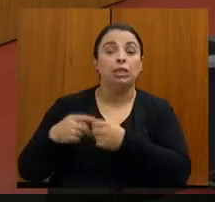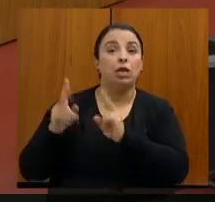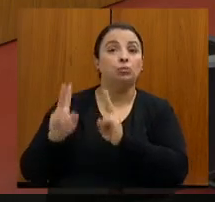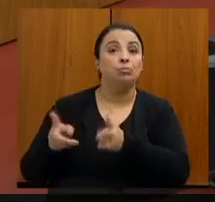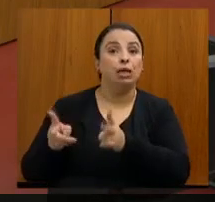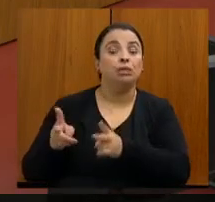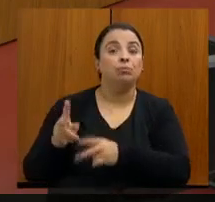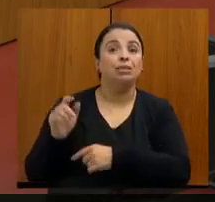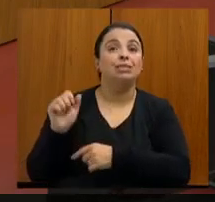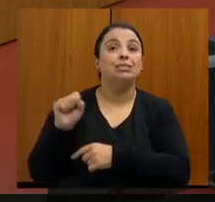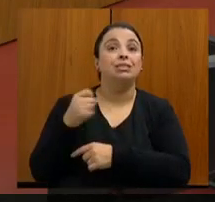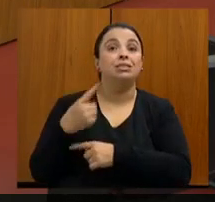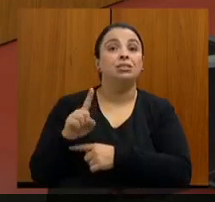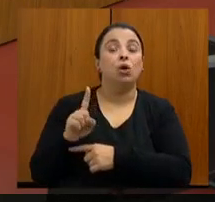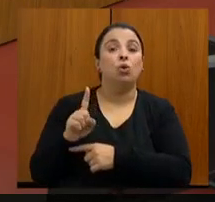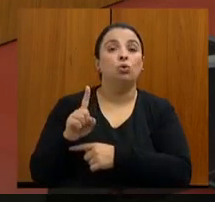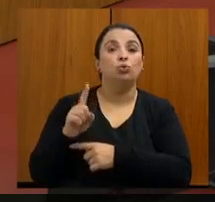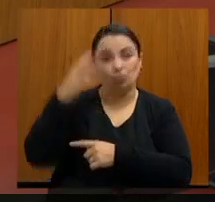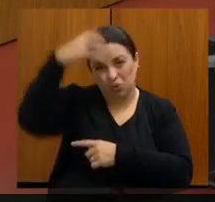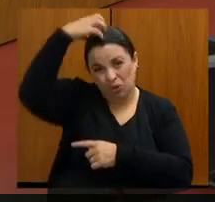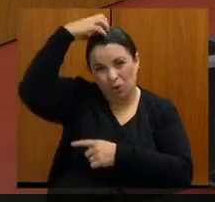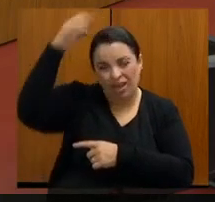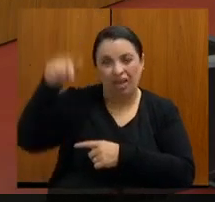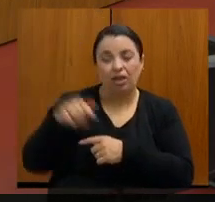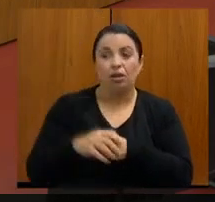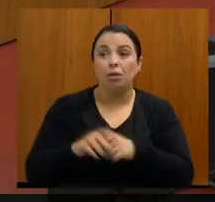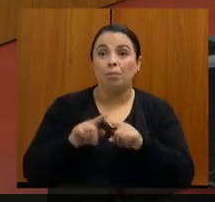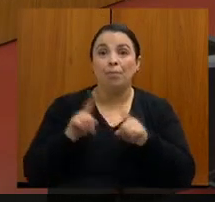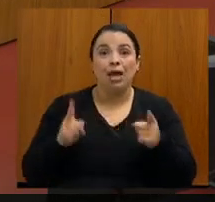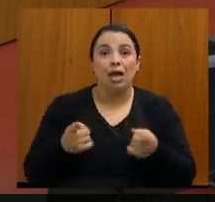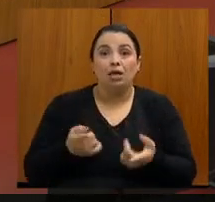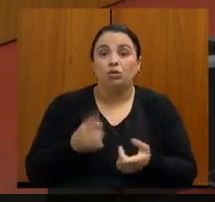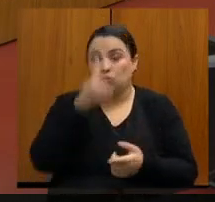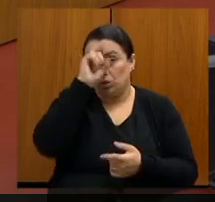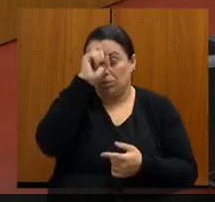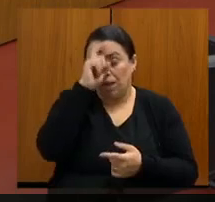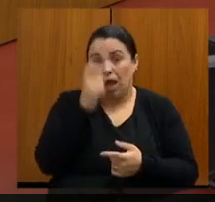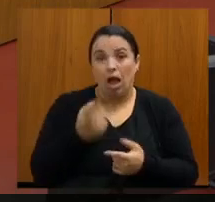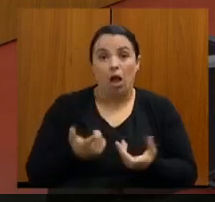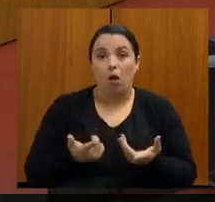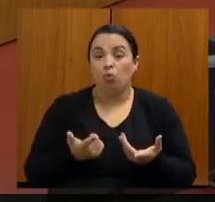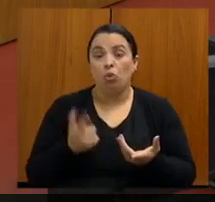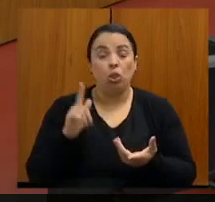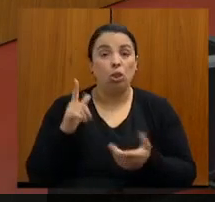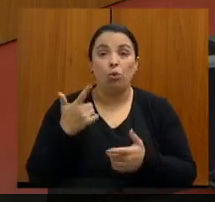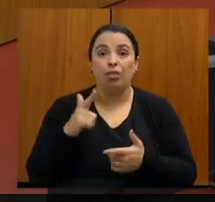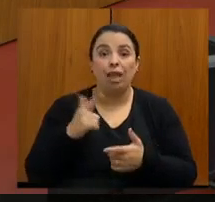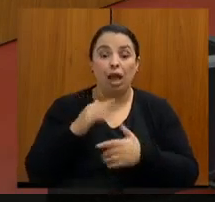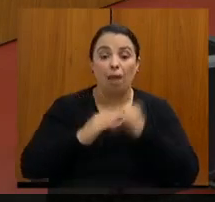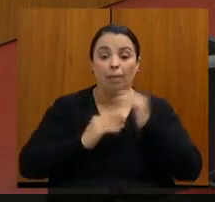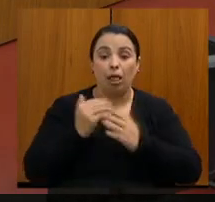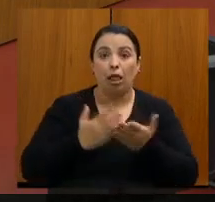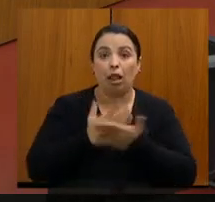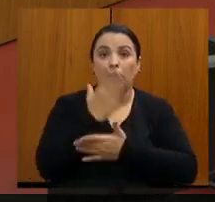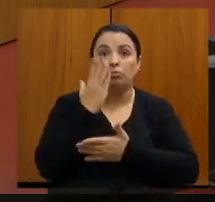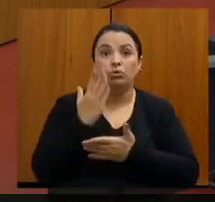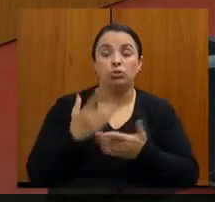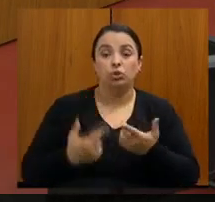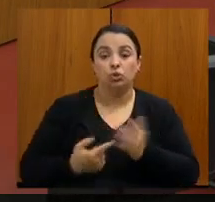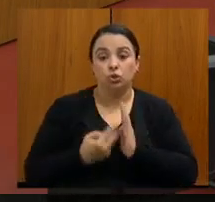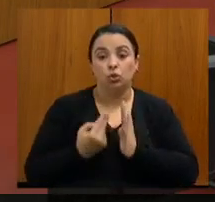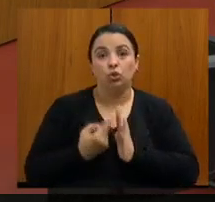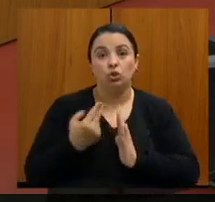valor que ele recebe por o hospital não ser habilitado em cirurgia oncológica, o valor que ele recebe é